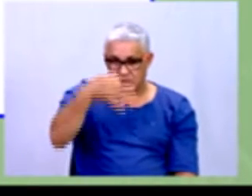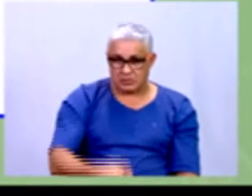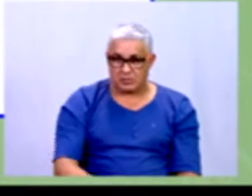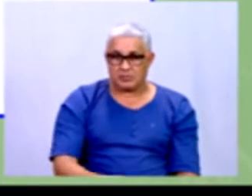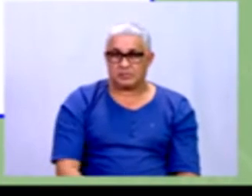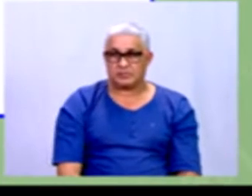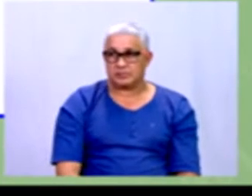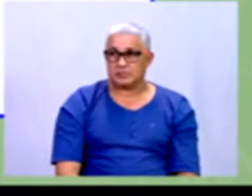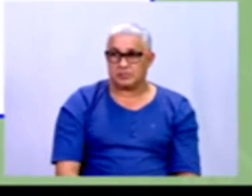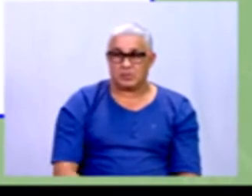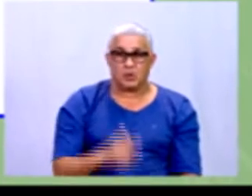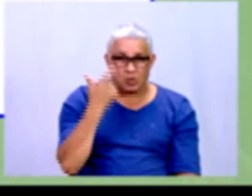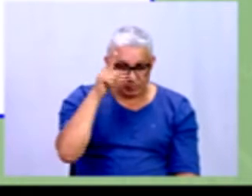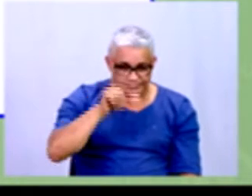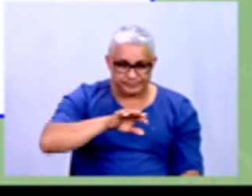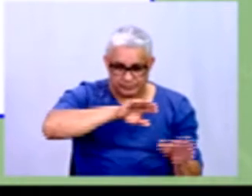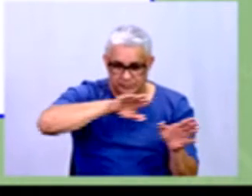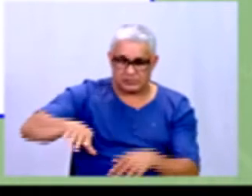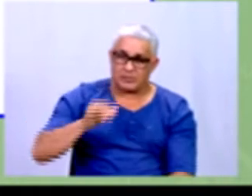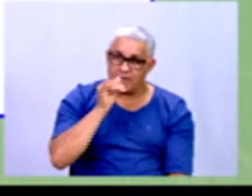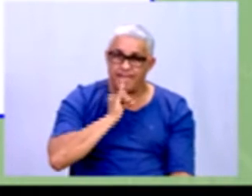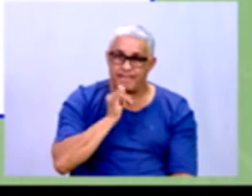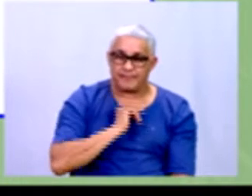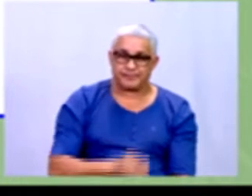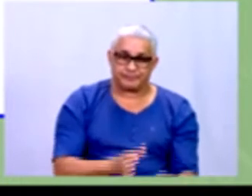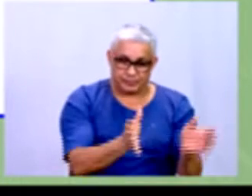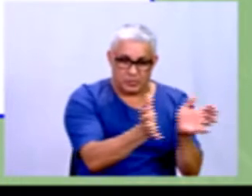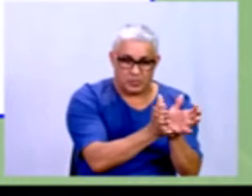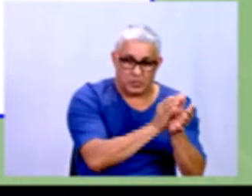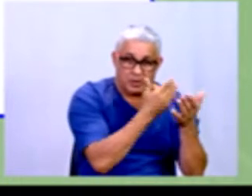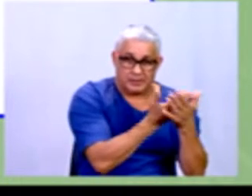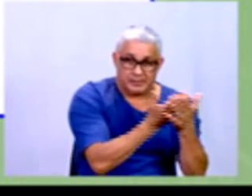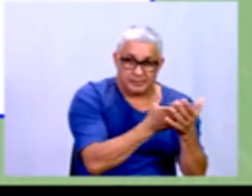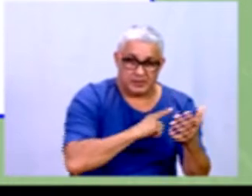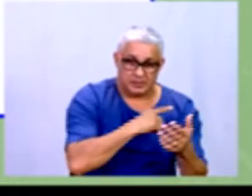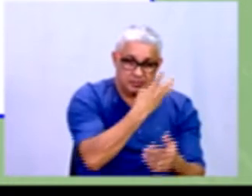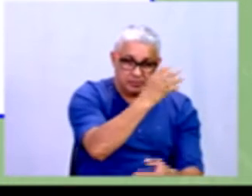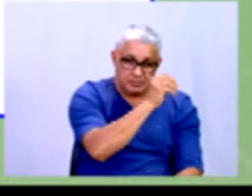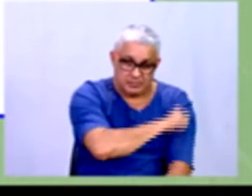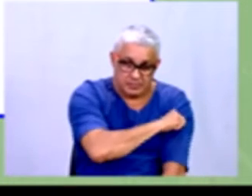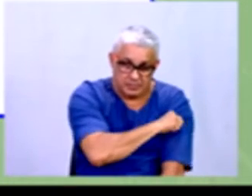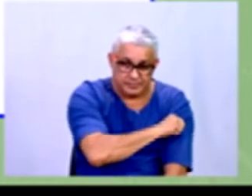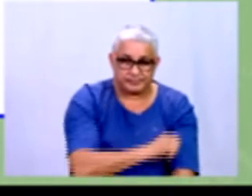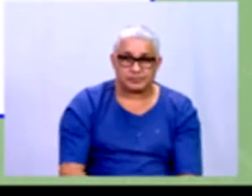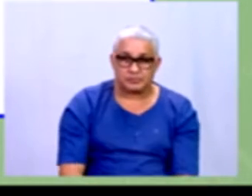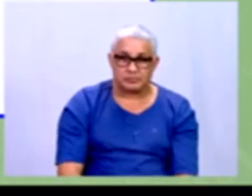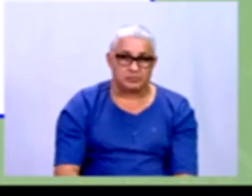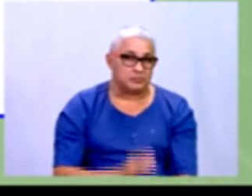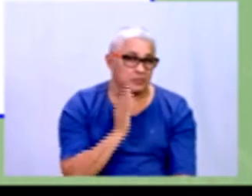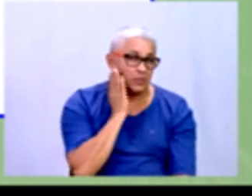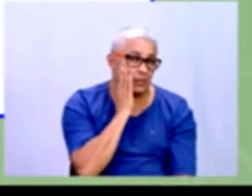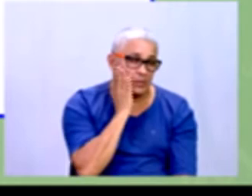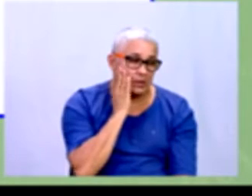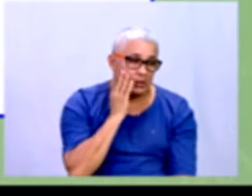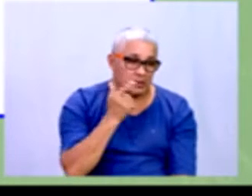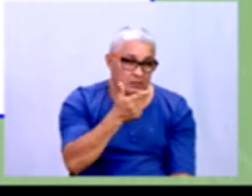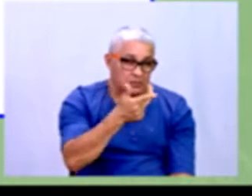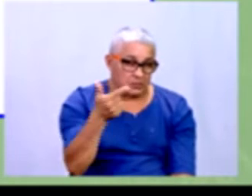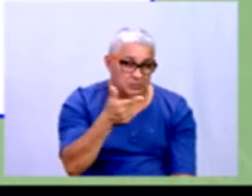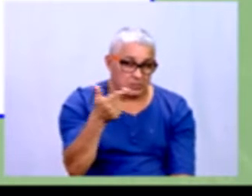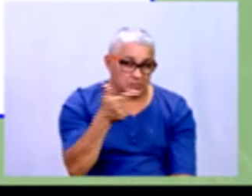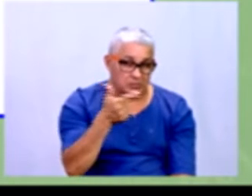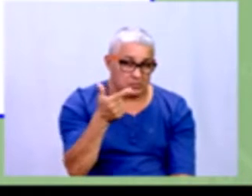Um outro exemplo. É... Na turma em que estudo há 40 alunos. Sabendo que 22